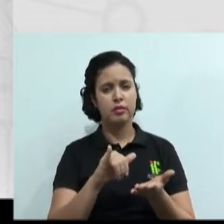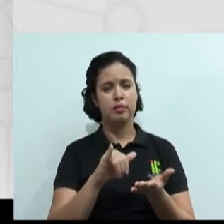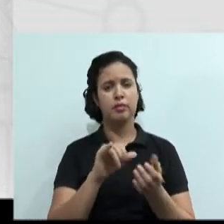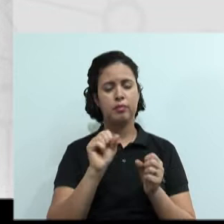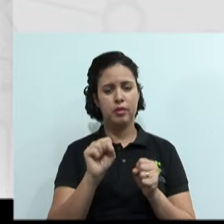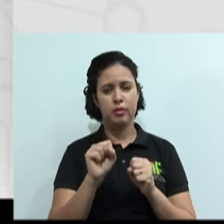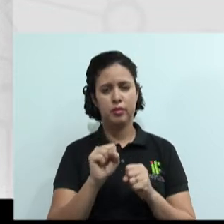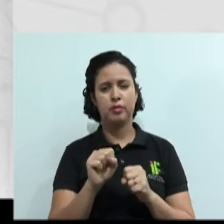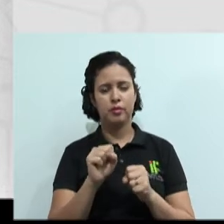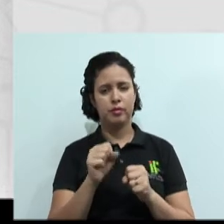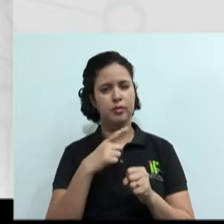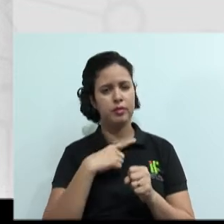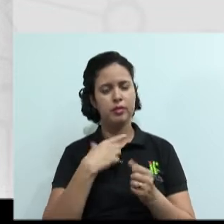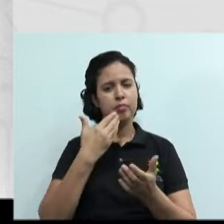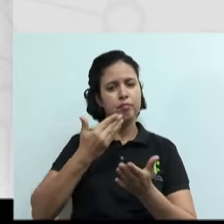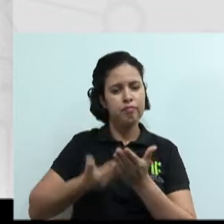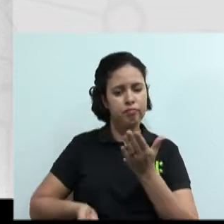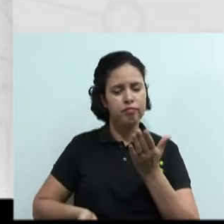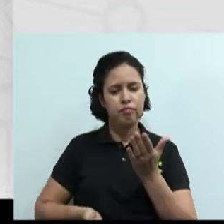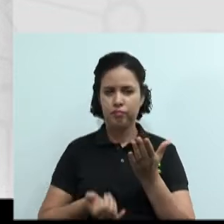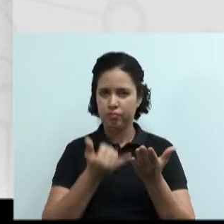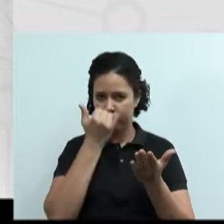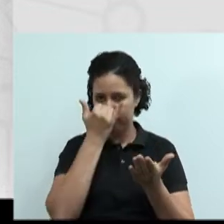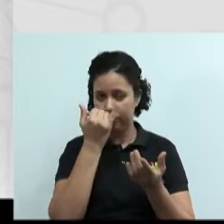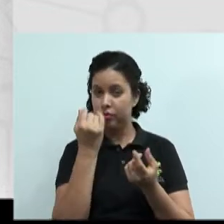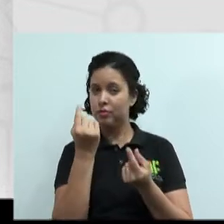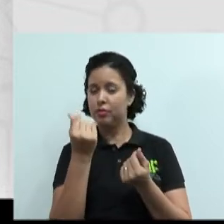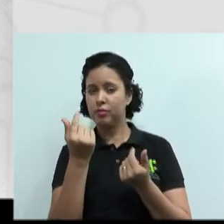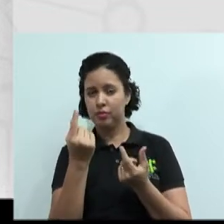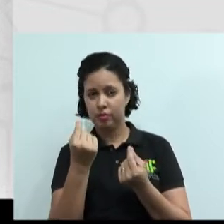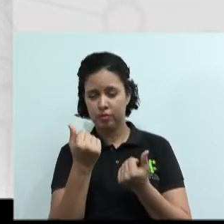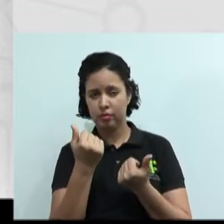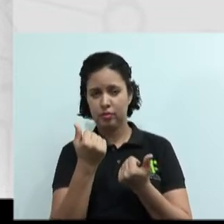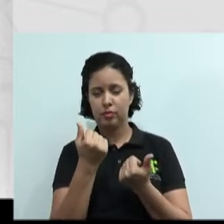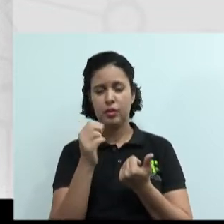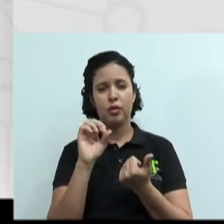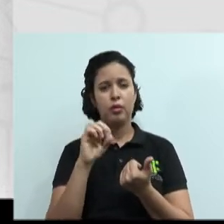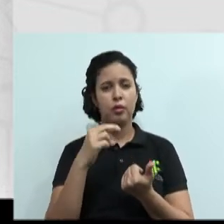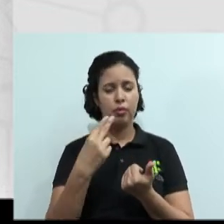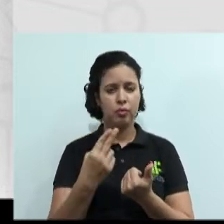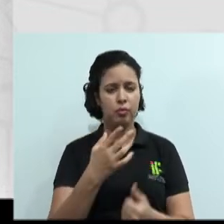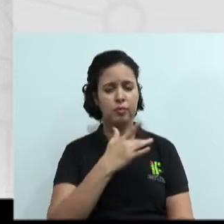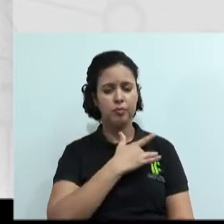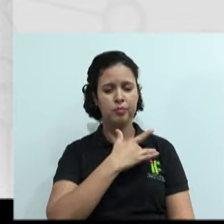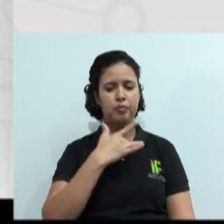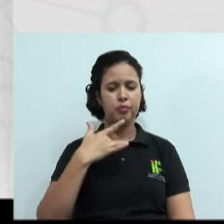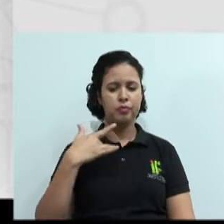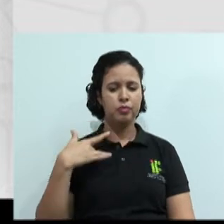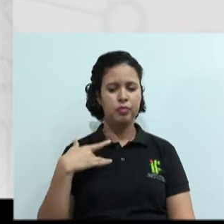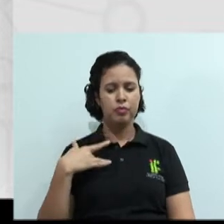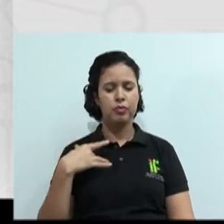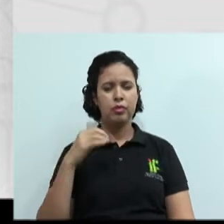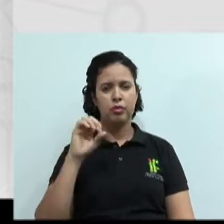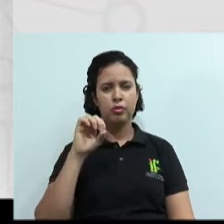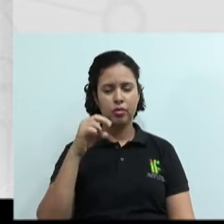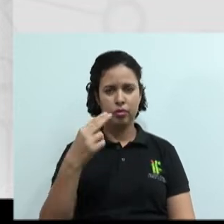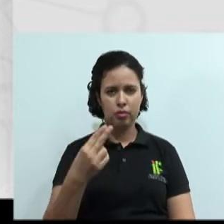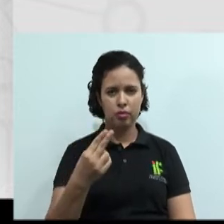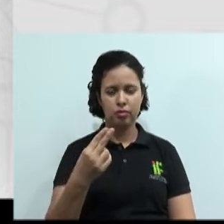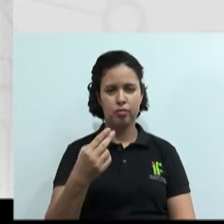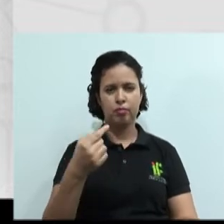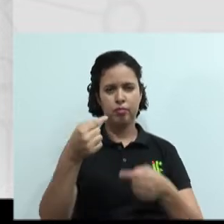prejuízo para a gente. Seja financeiro, seja um prejuízo de saúde, seja um prejuízo, um